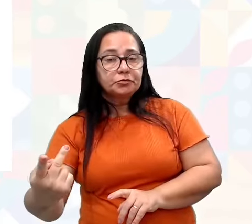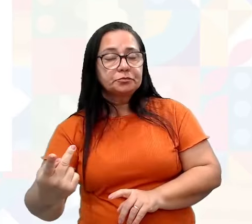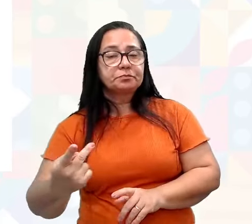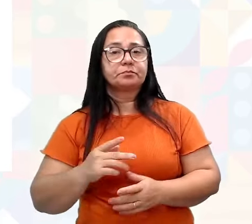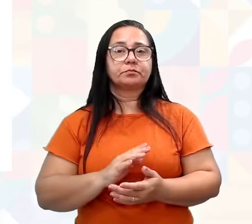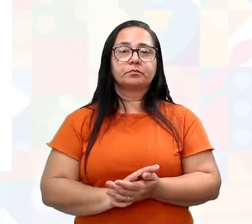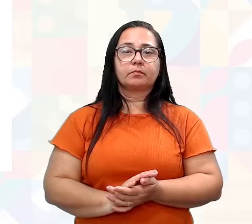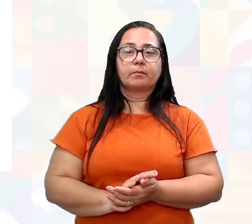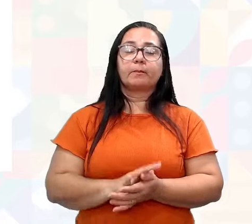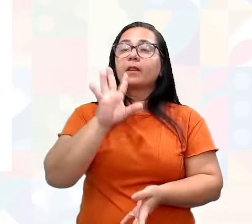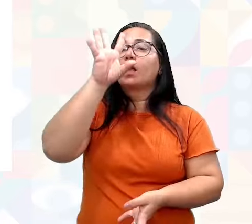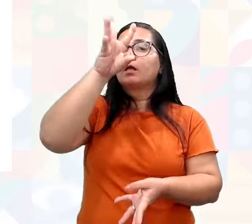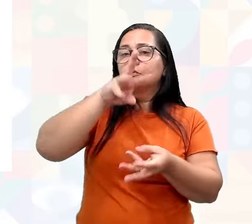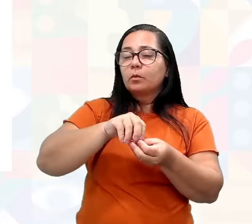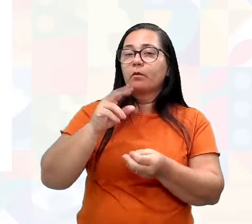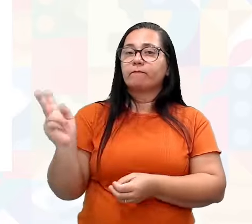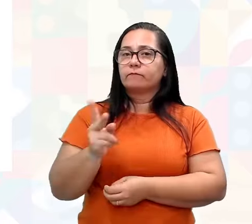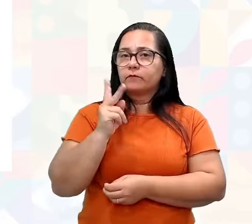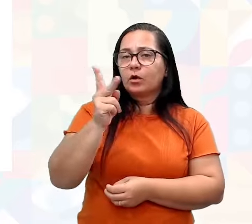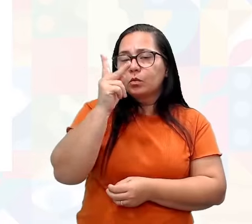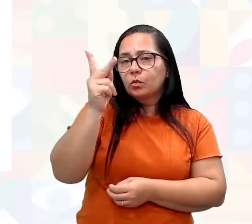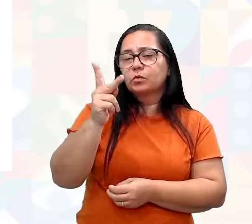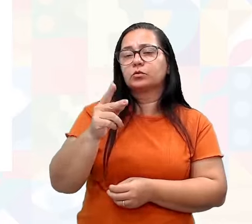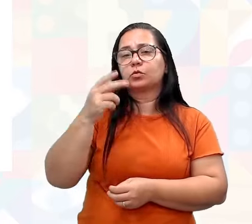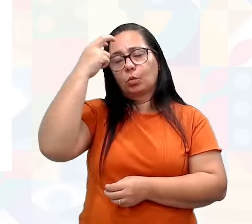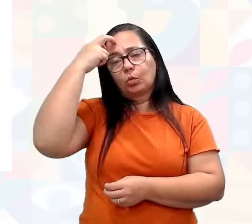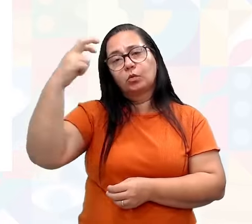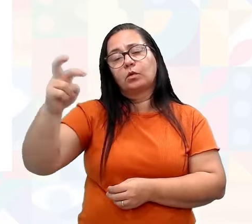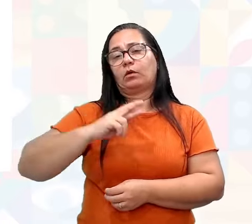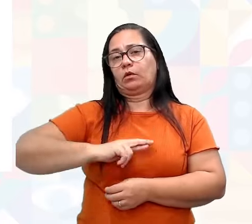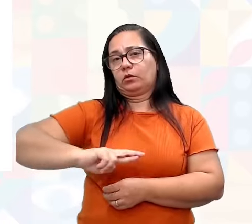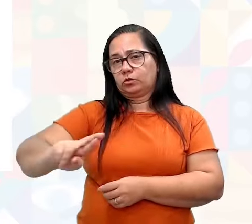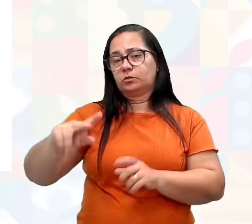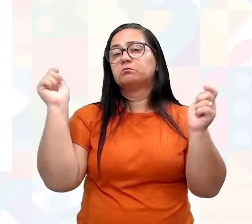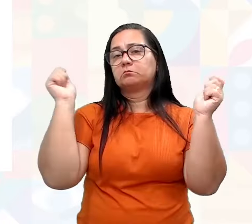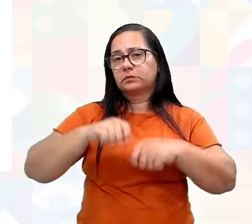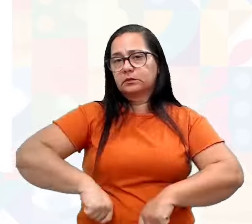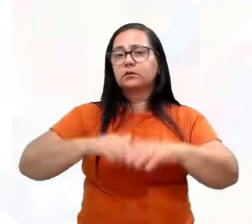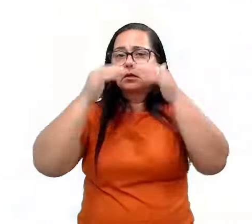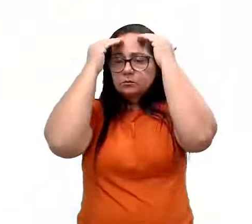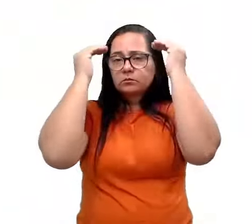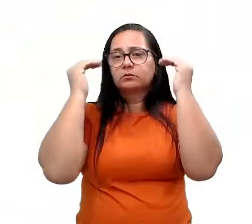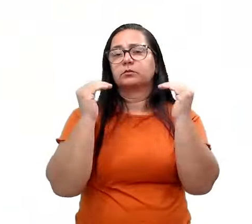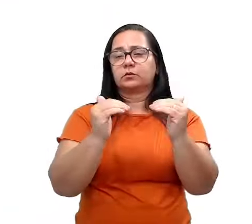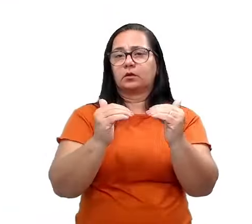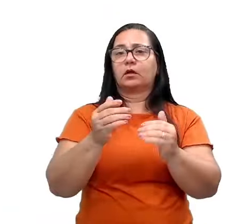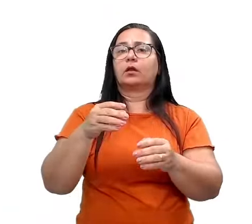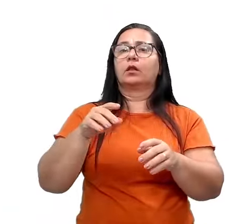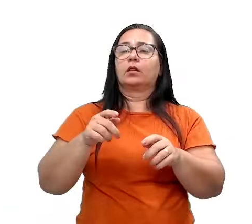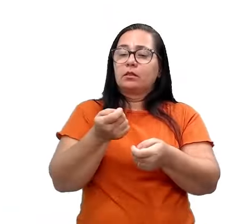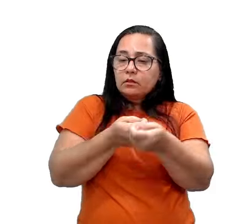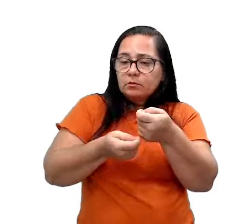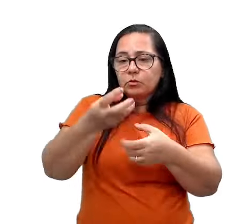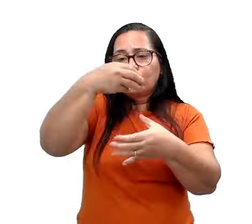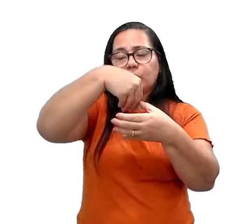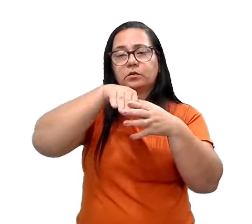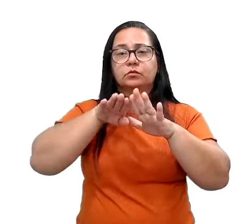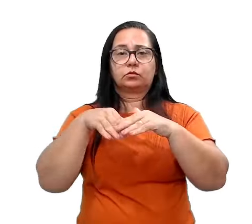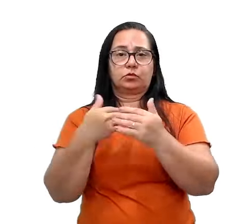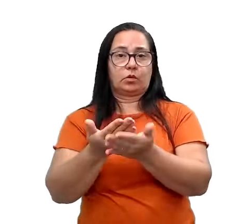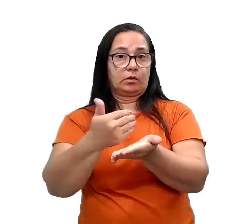Em resumo, os valores culturais e religiosos devem ser considerados e respeitados na administração de uma secretaria escolar,